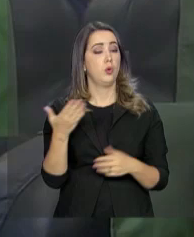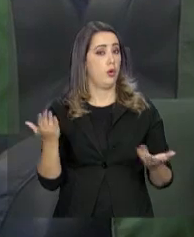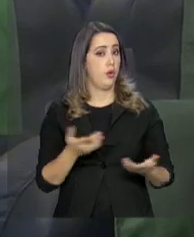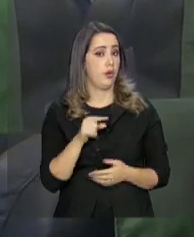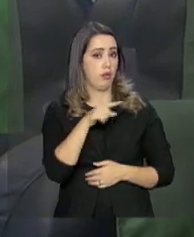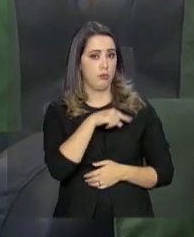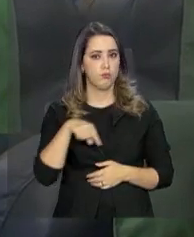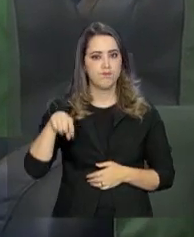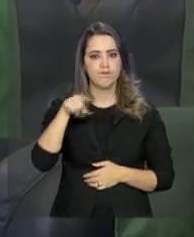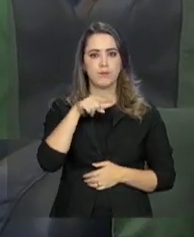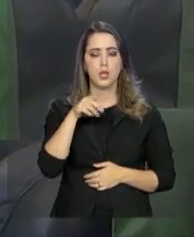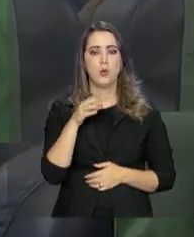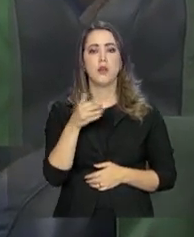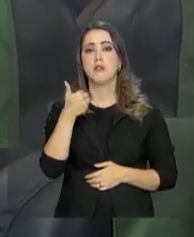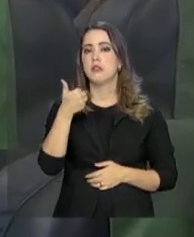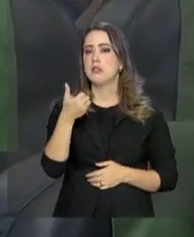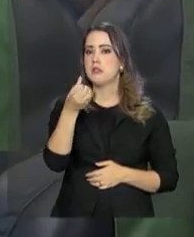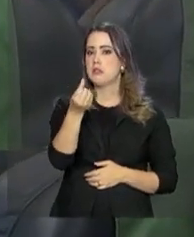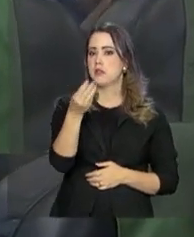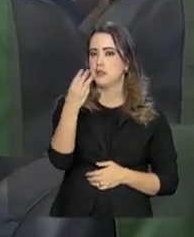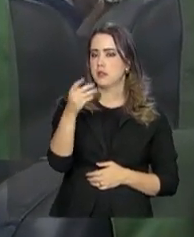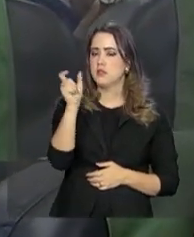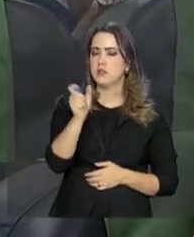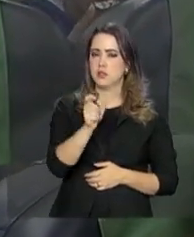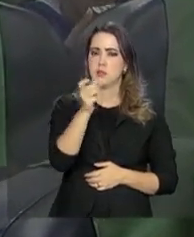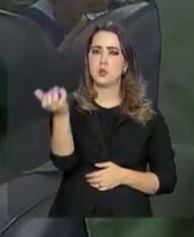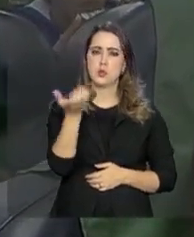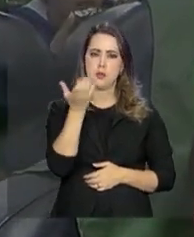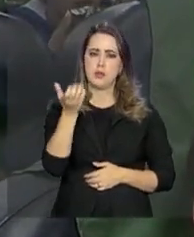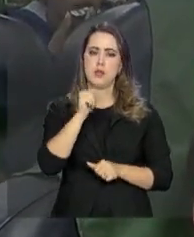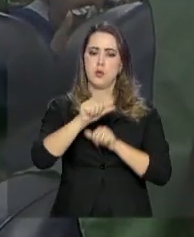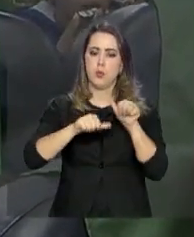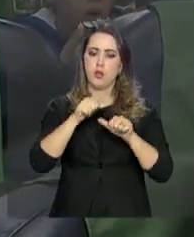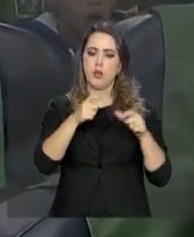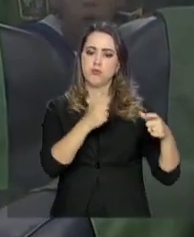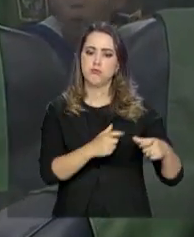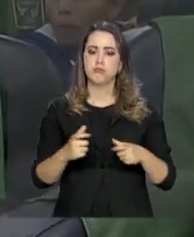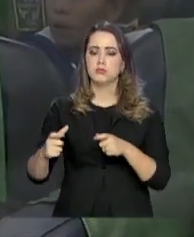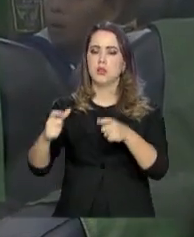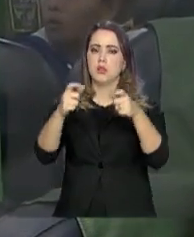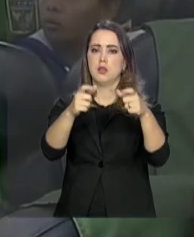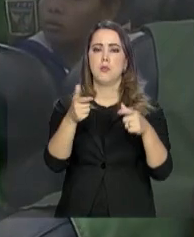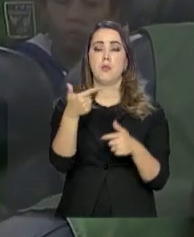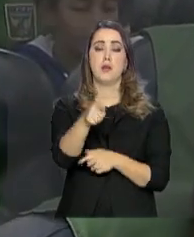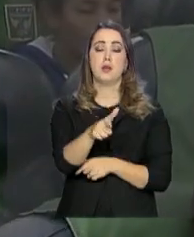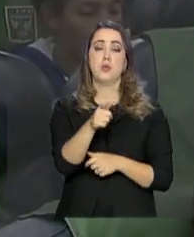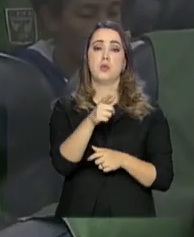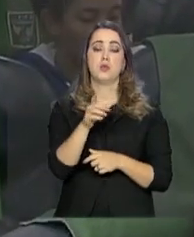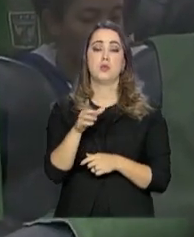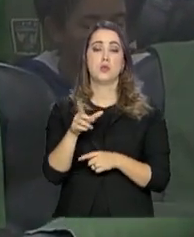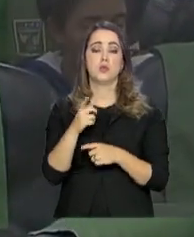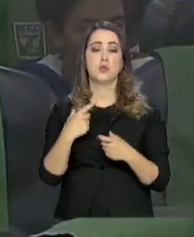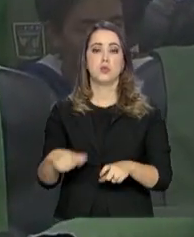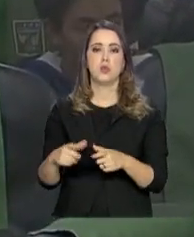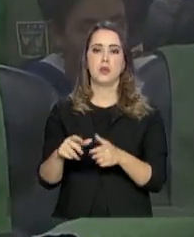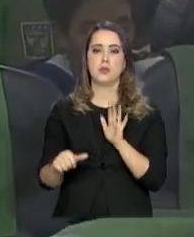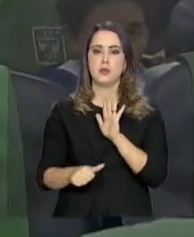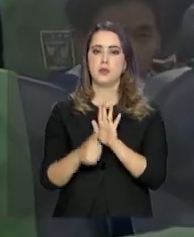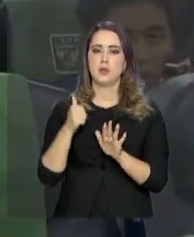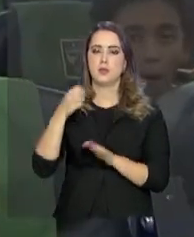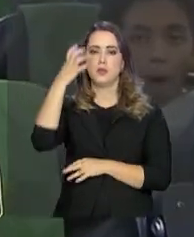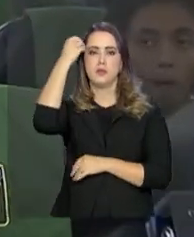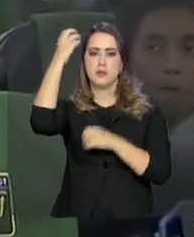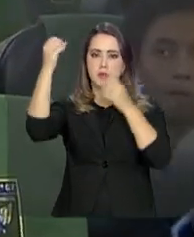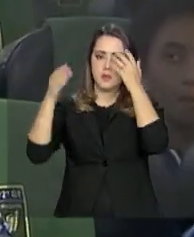venezuelanos que demonstraram interesse e aceitaram participar do processo de interiorização no Brasil. Na primeira parte da